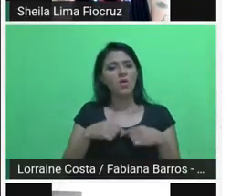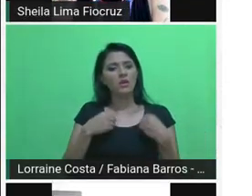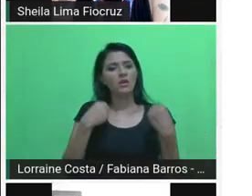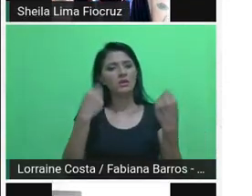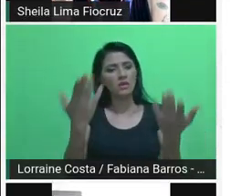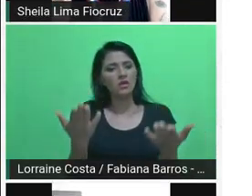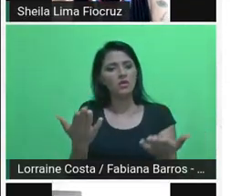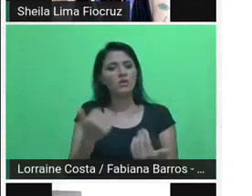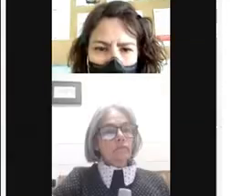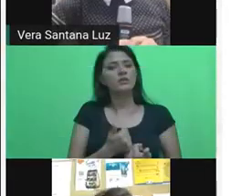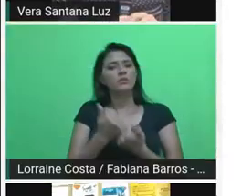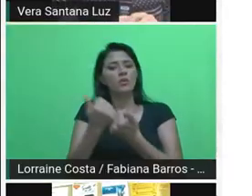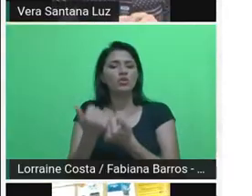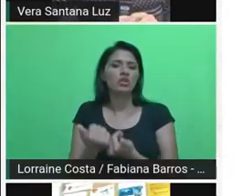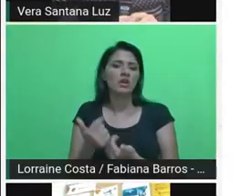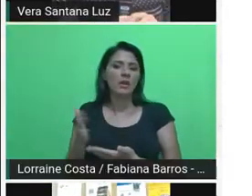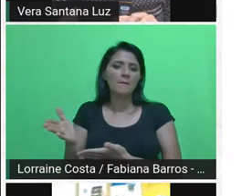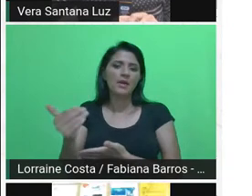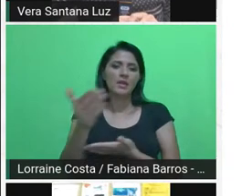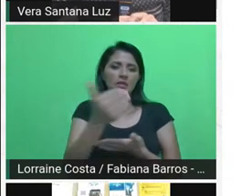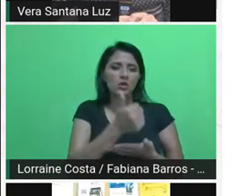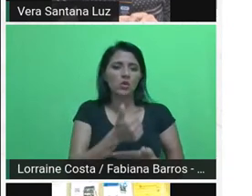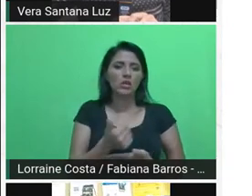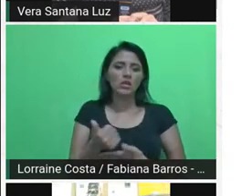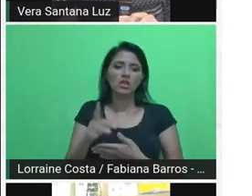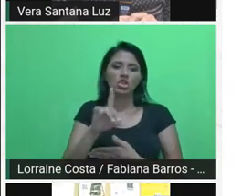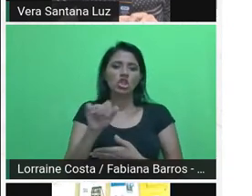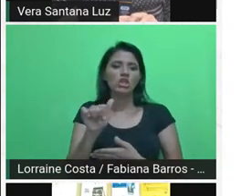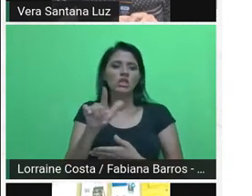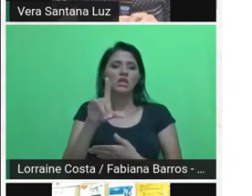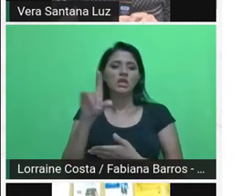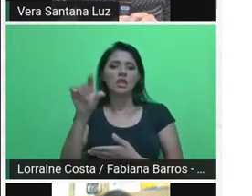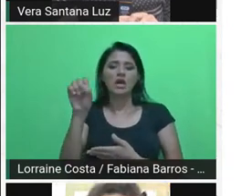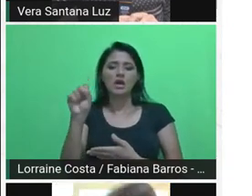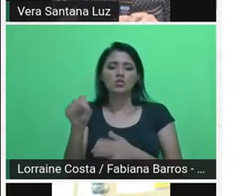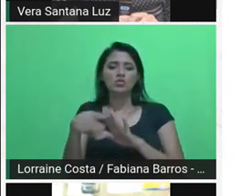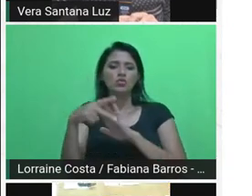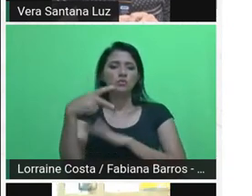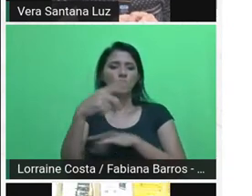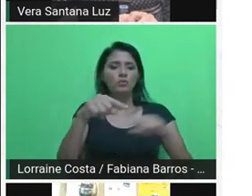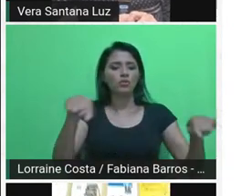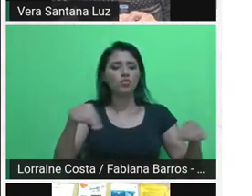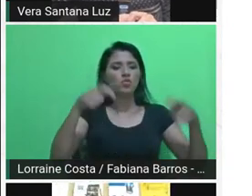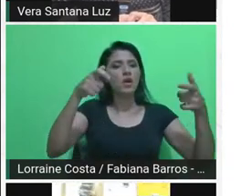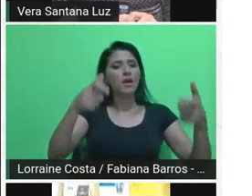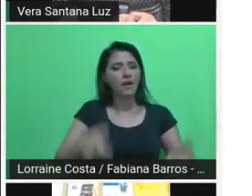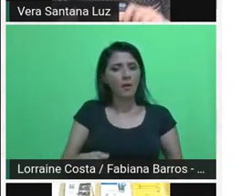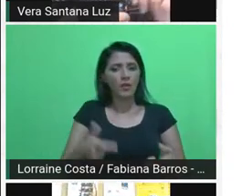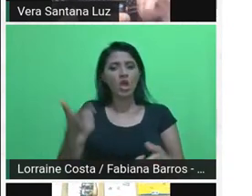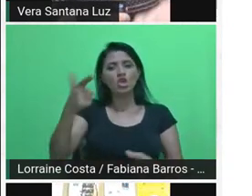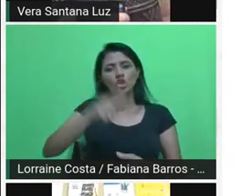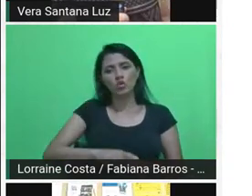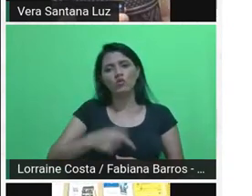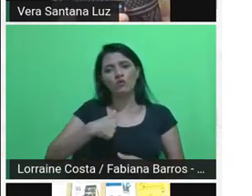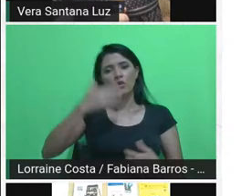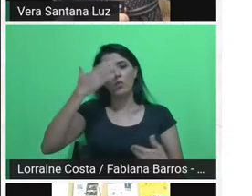essas coletas de dados do próprio território. Mais uma vez, eu agradeço.